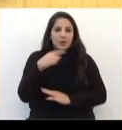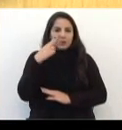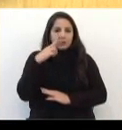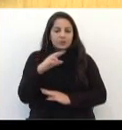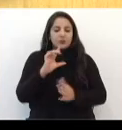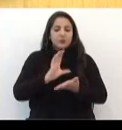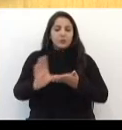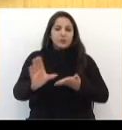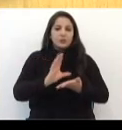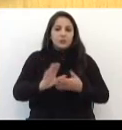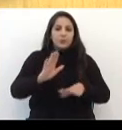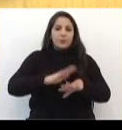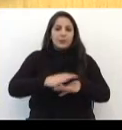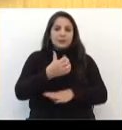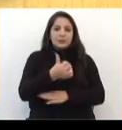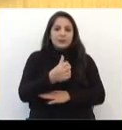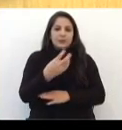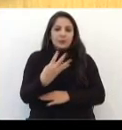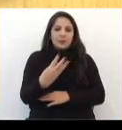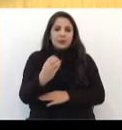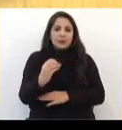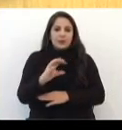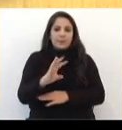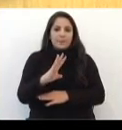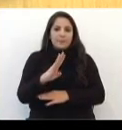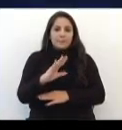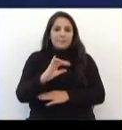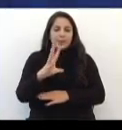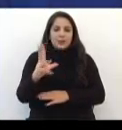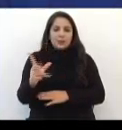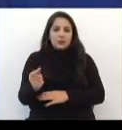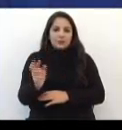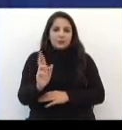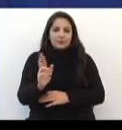investidos Mais de R 640 milhões$ milhões De reais